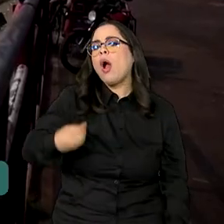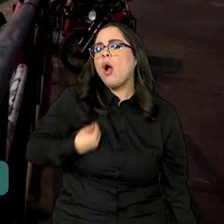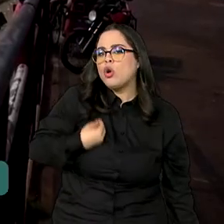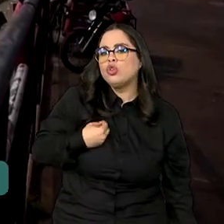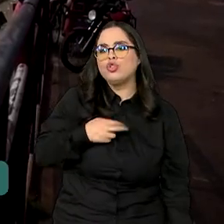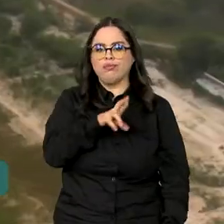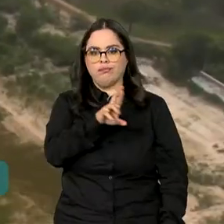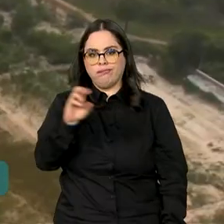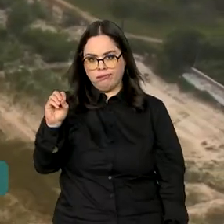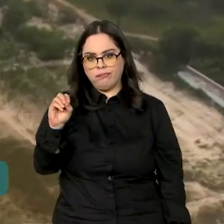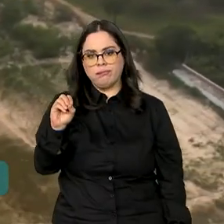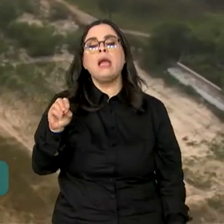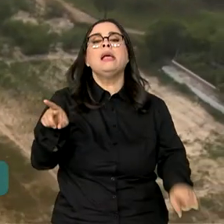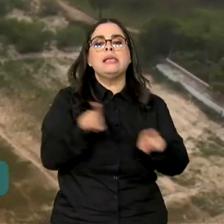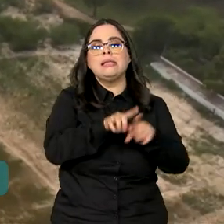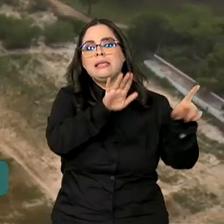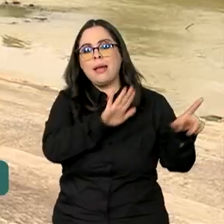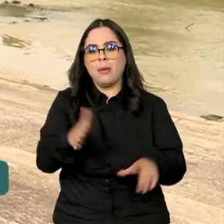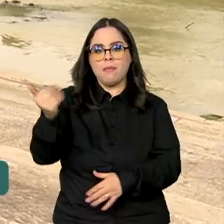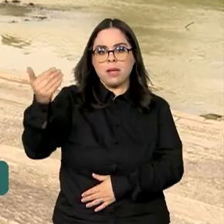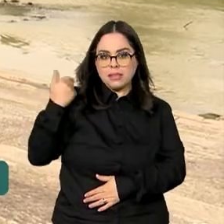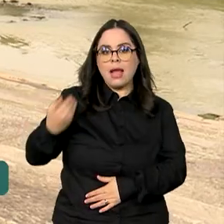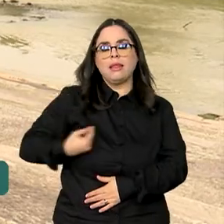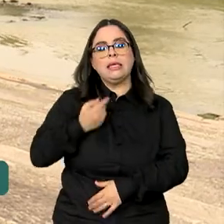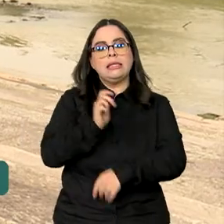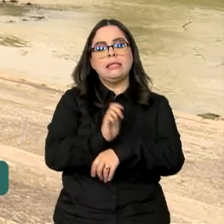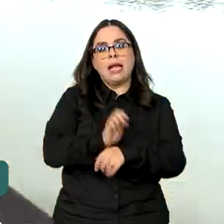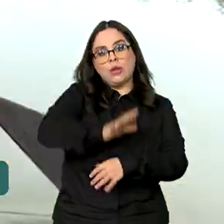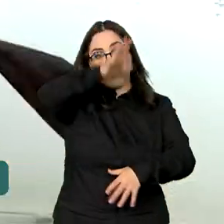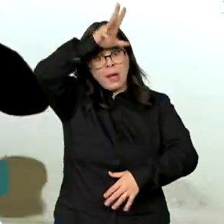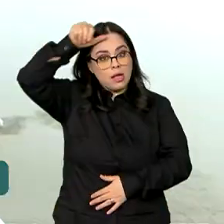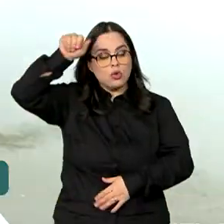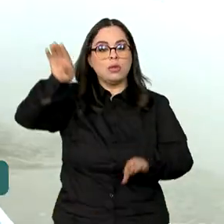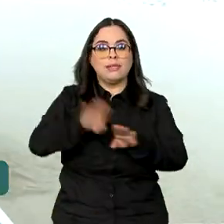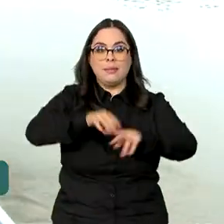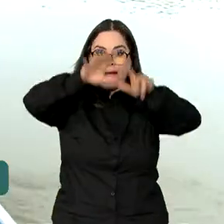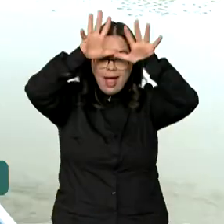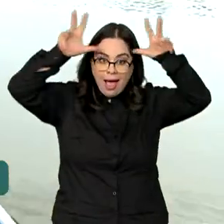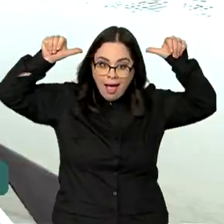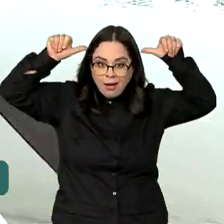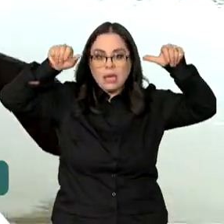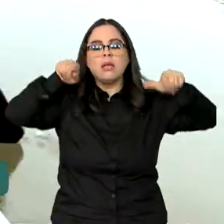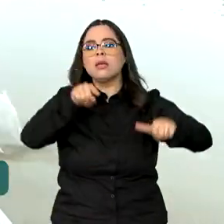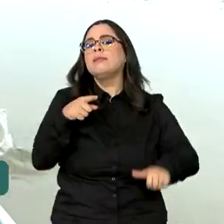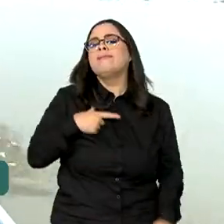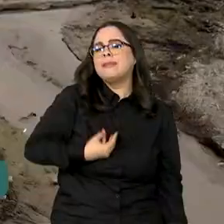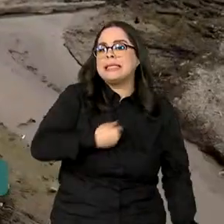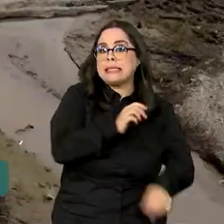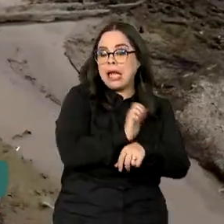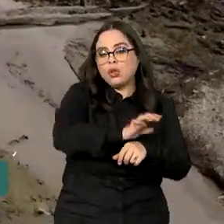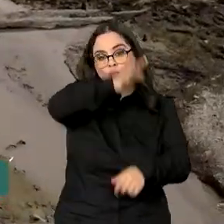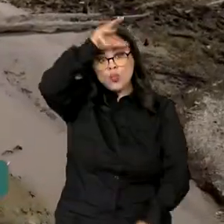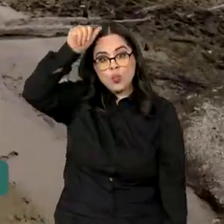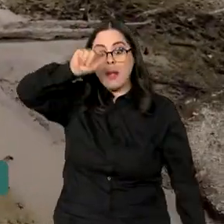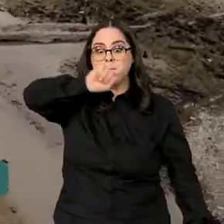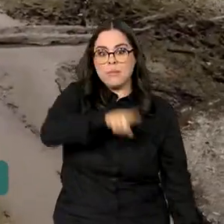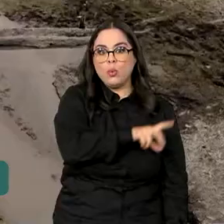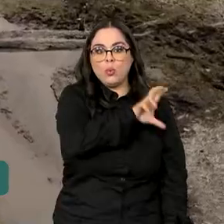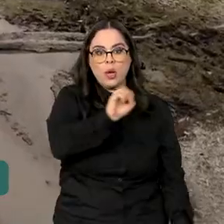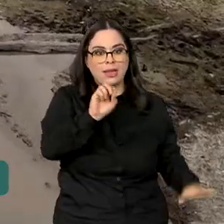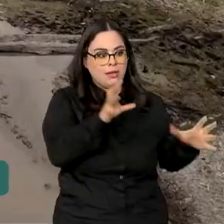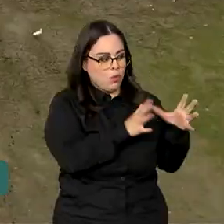semana passada, foi a vez do Amazonas e do Acre. No Amazonas, 1.500 comunidades